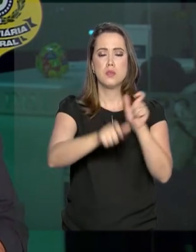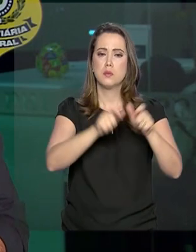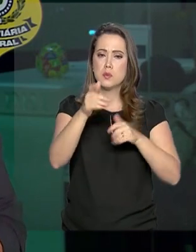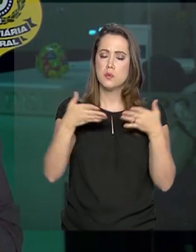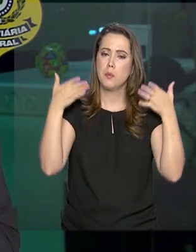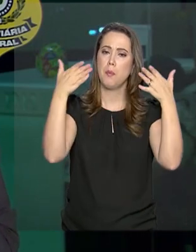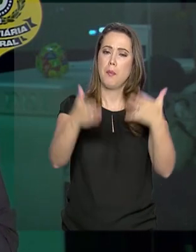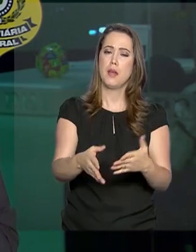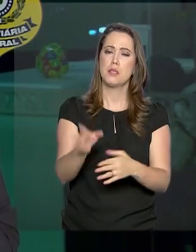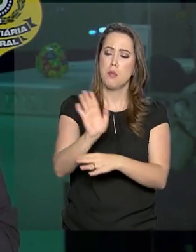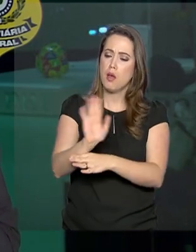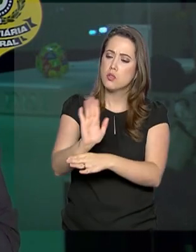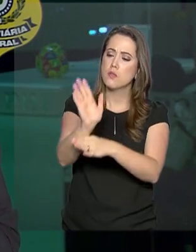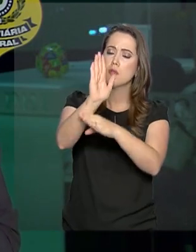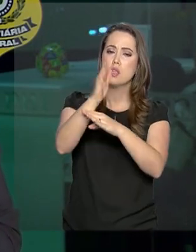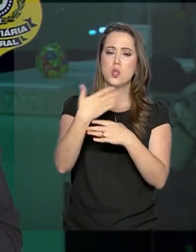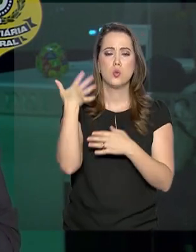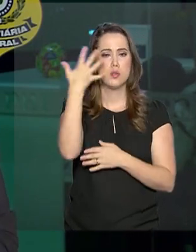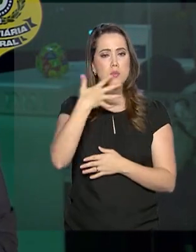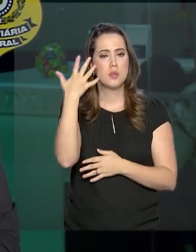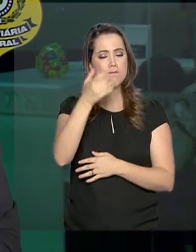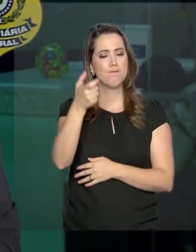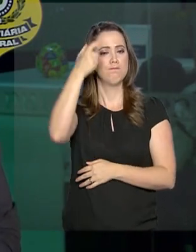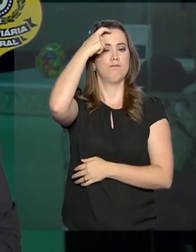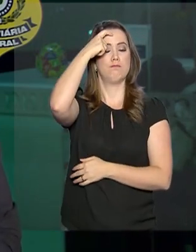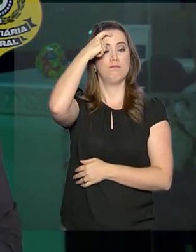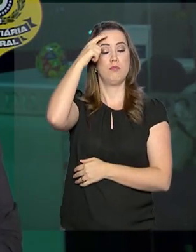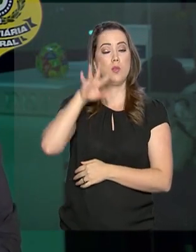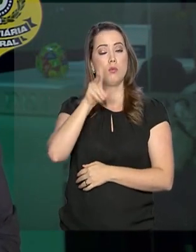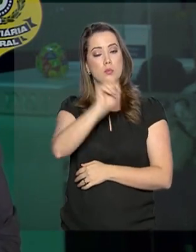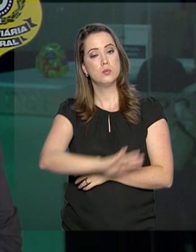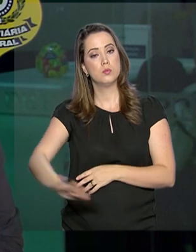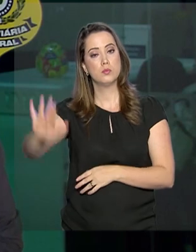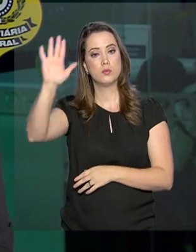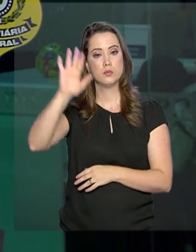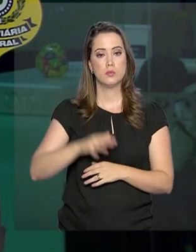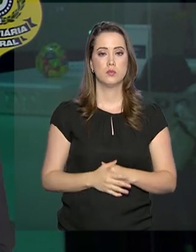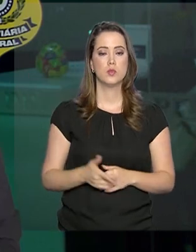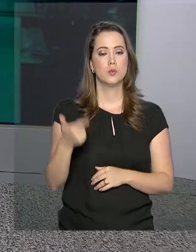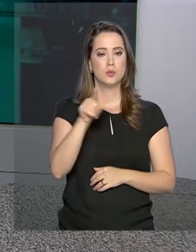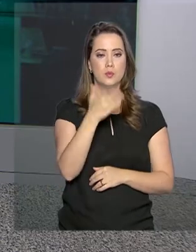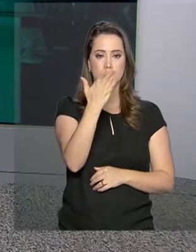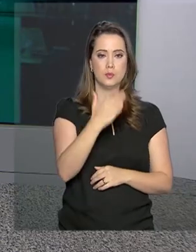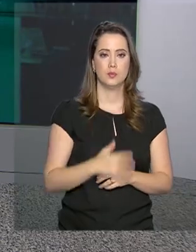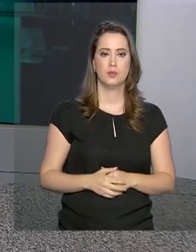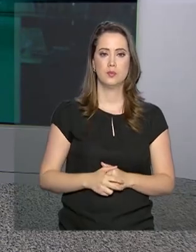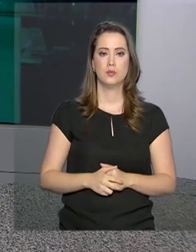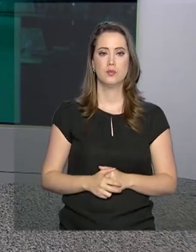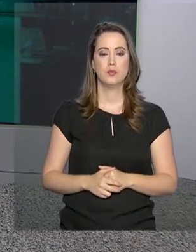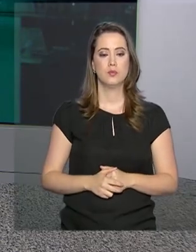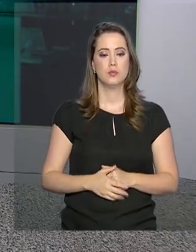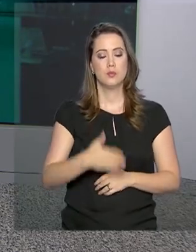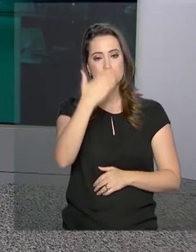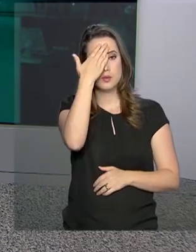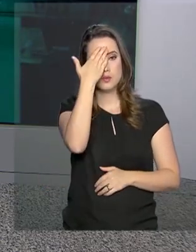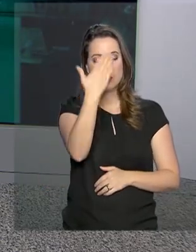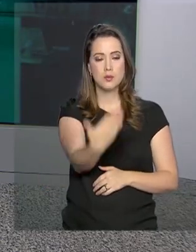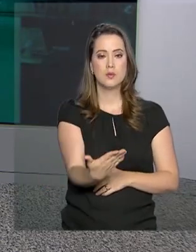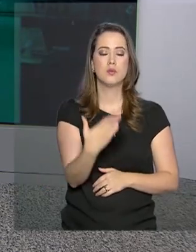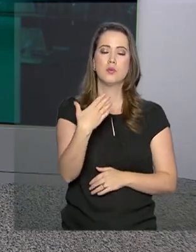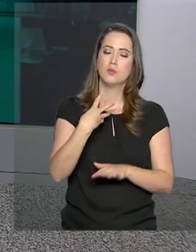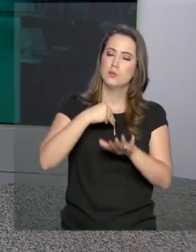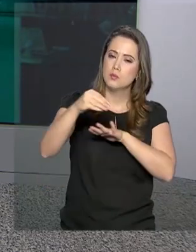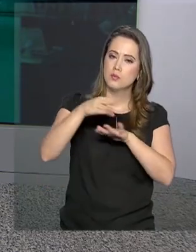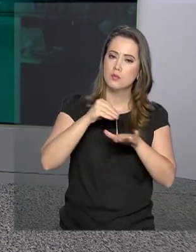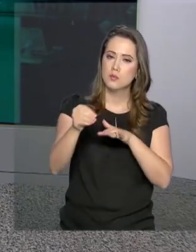participaram de vídeos e palestras de conscientização em todo o país. Eu volto com você, Alessandra. Muito obrigada, Pablo.